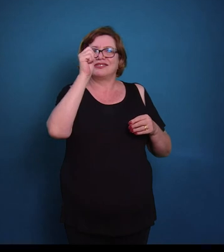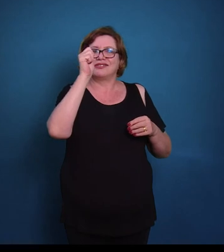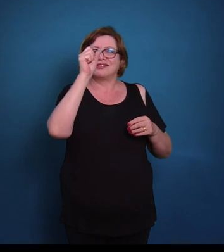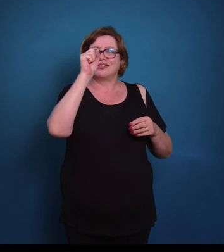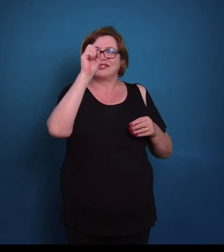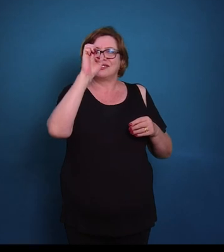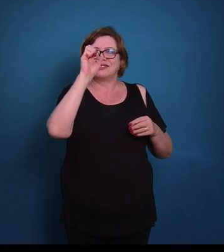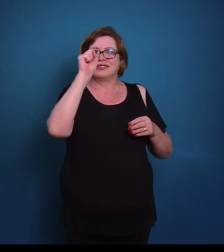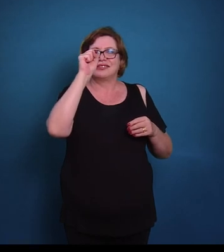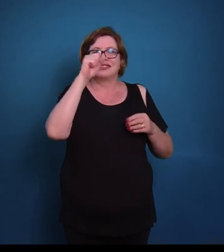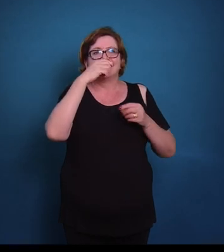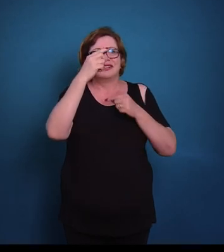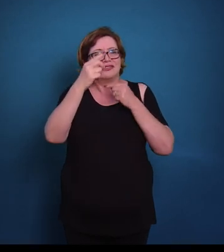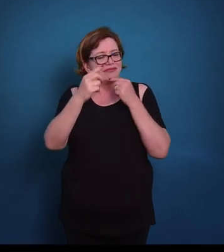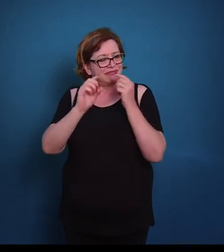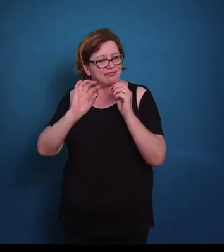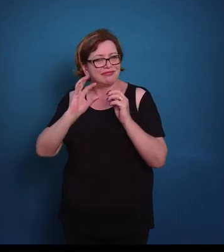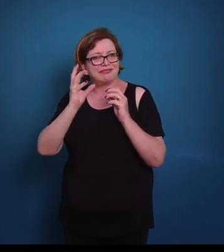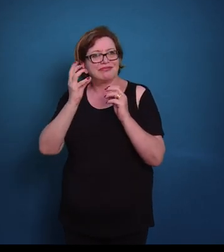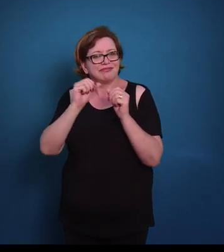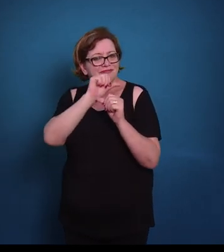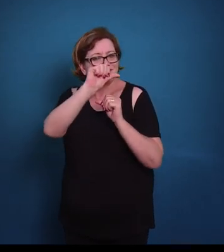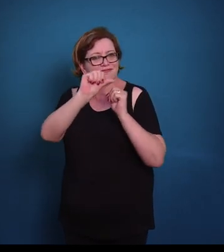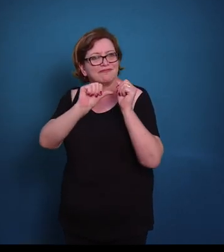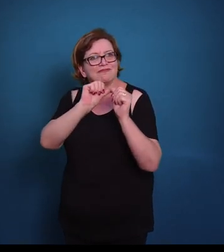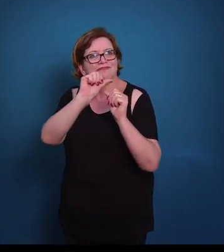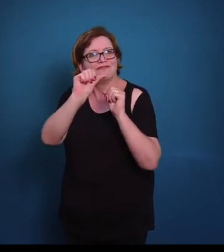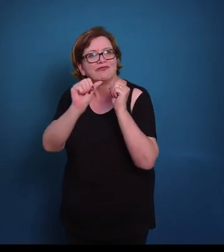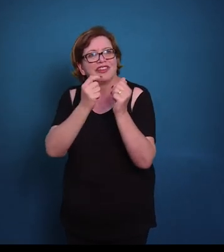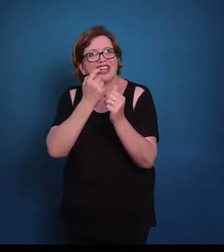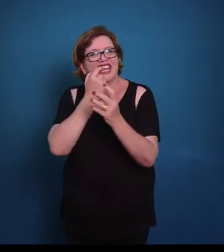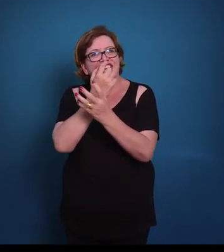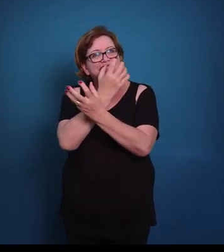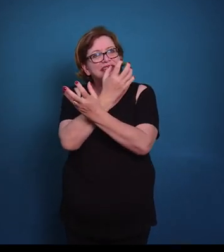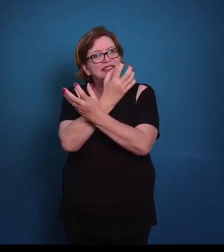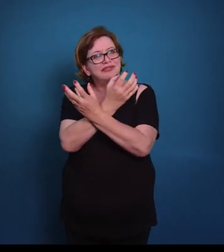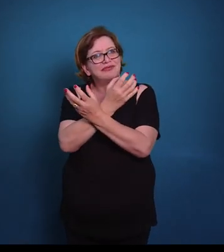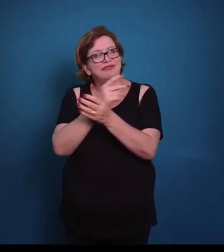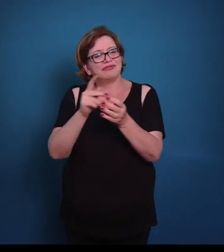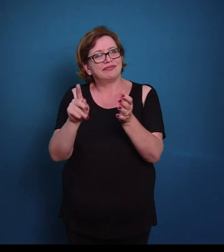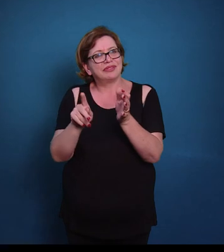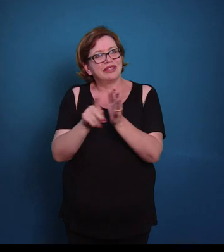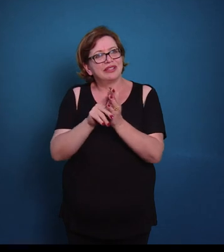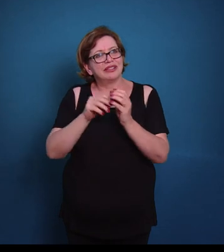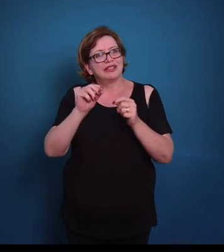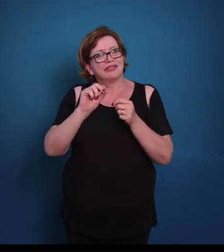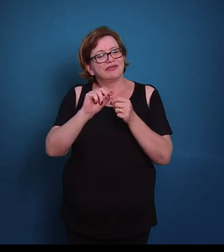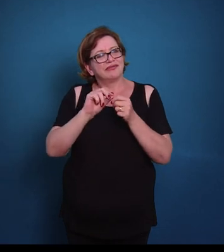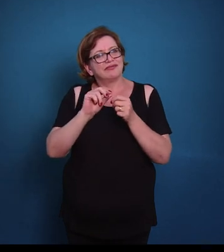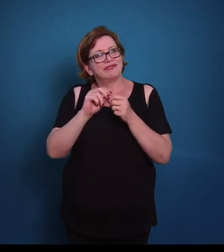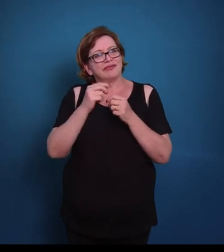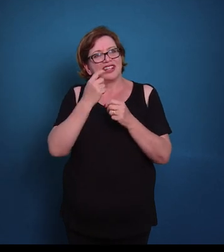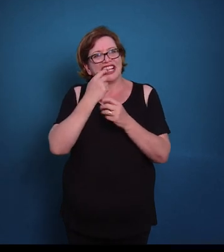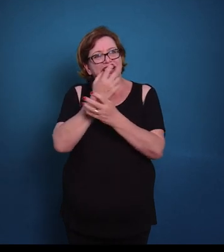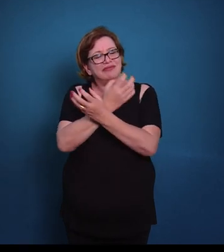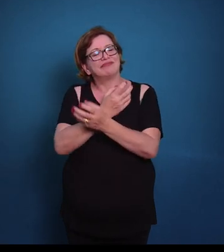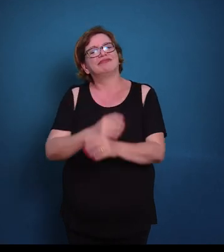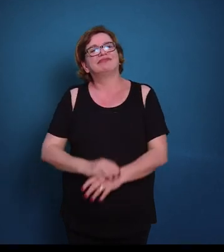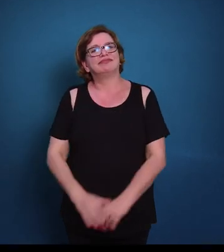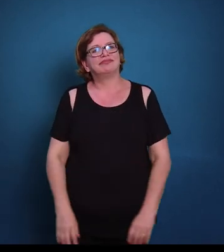passar do tempo nós vamos ter a ossificação, então, dessa molde inicial de cartilagem formando aqui um osso endocondral.